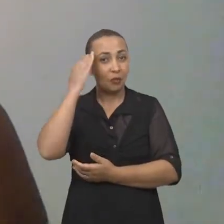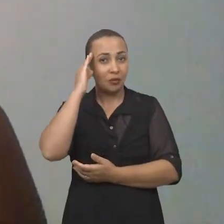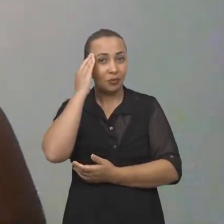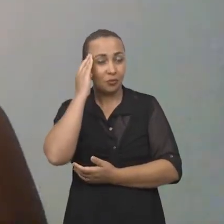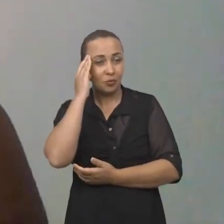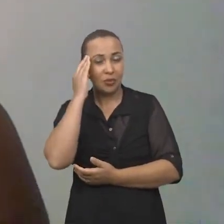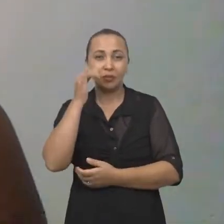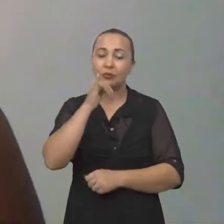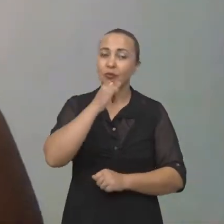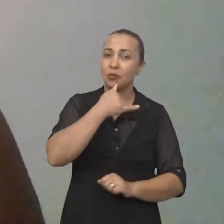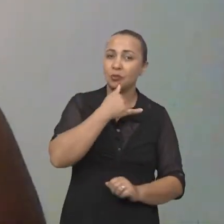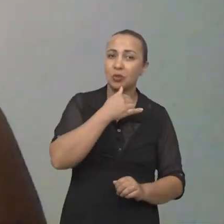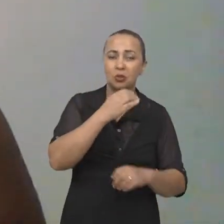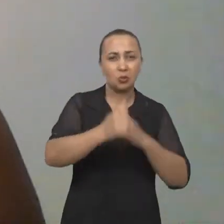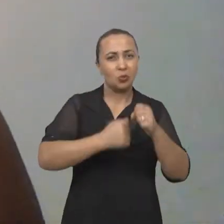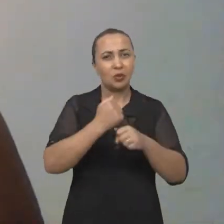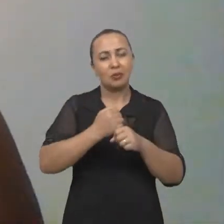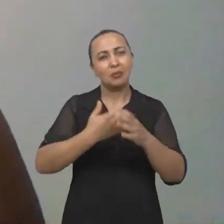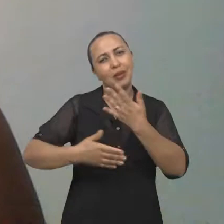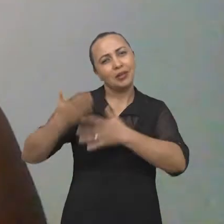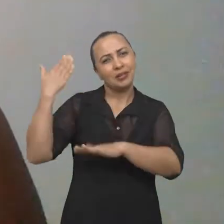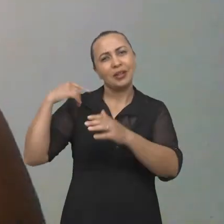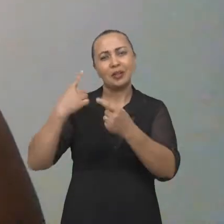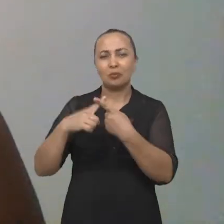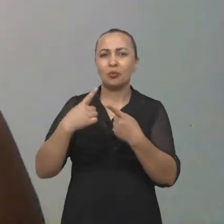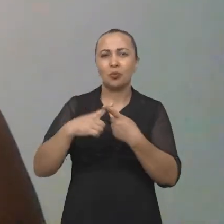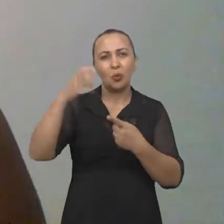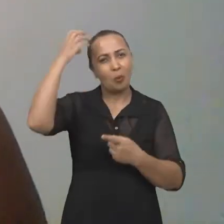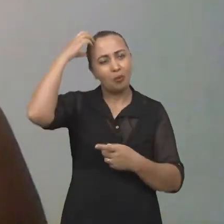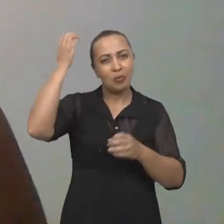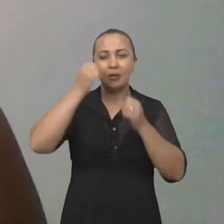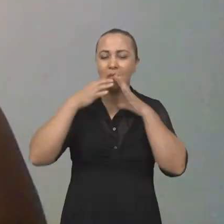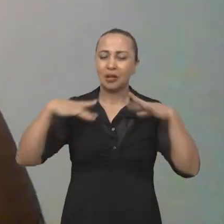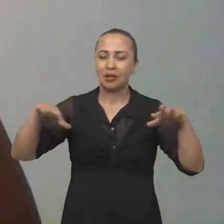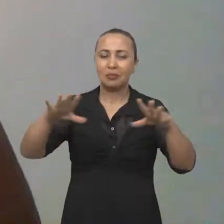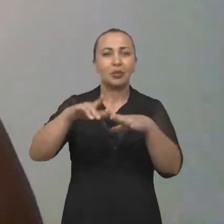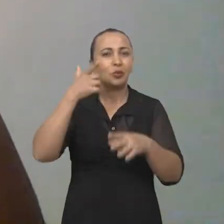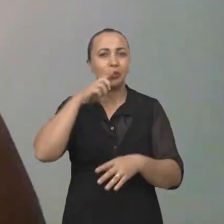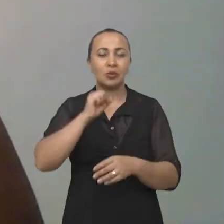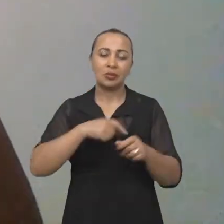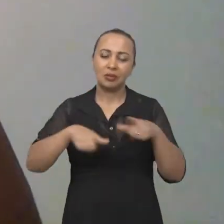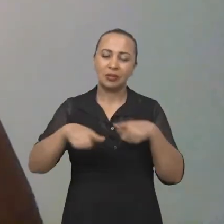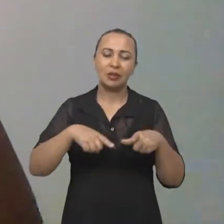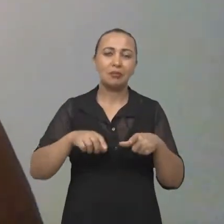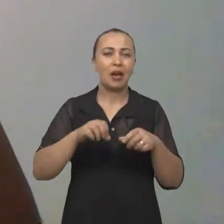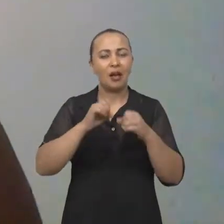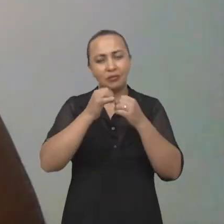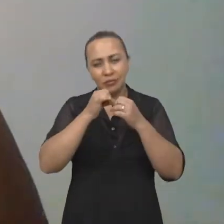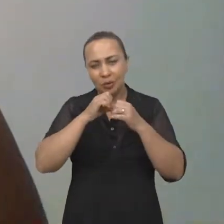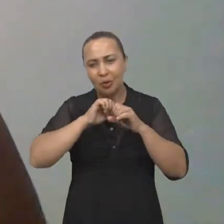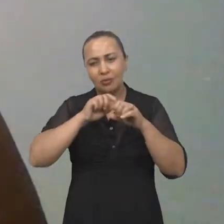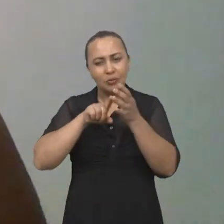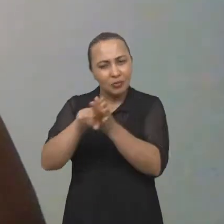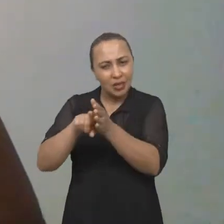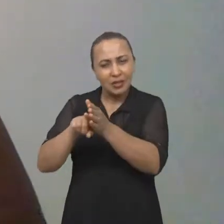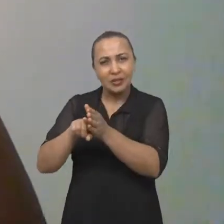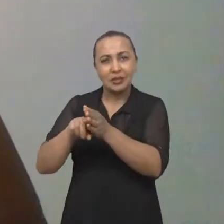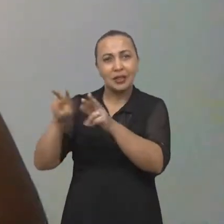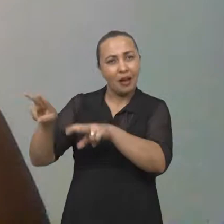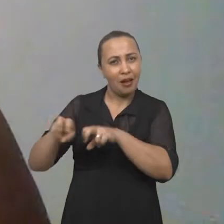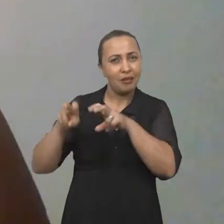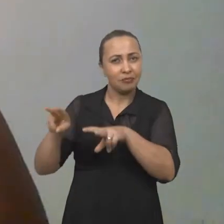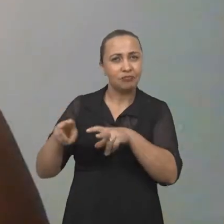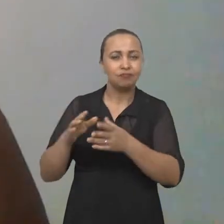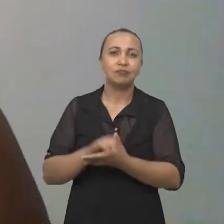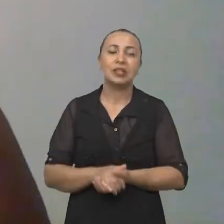empendimento, infelizmente o ano passado, por conta da pandemia, de conseguir fazer o trabalho de campo. Mas o projeto